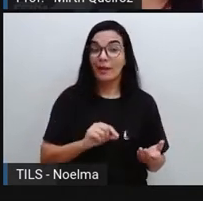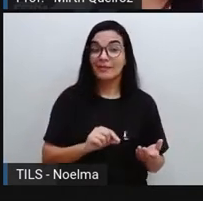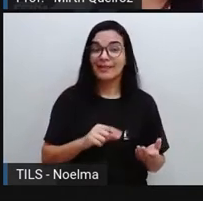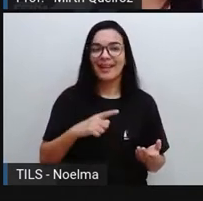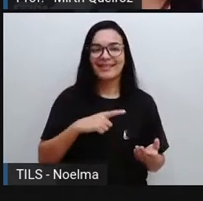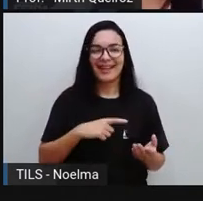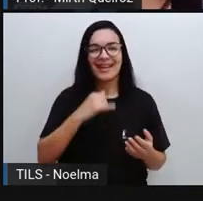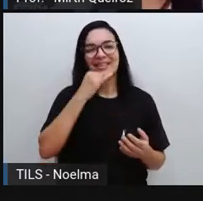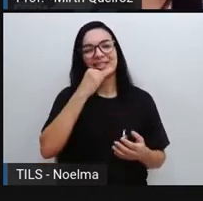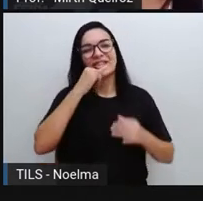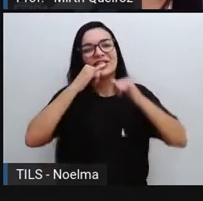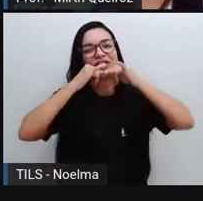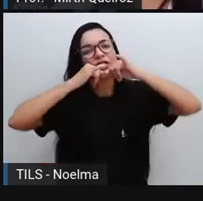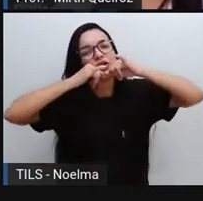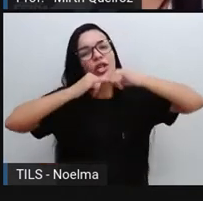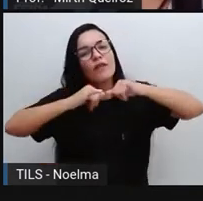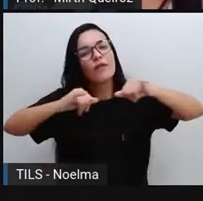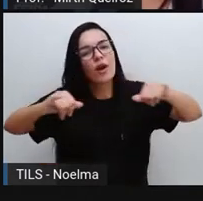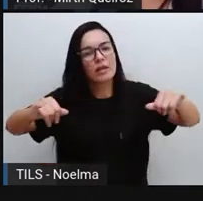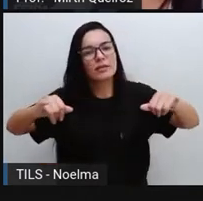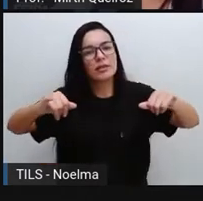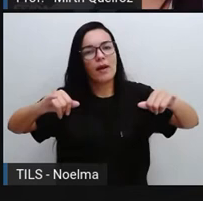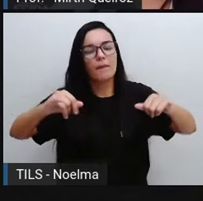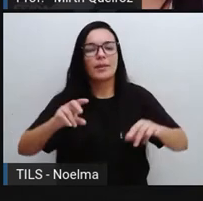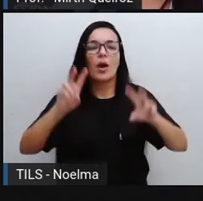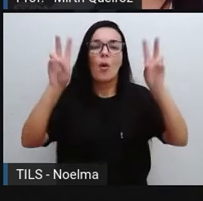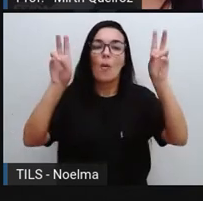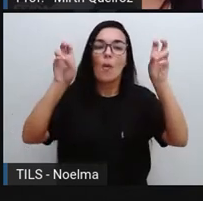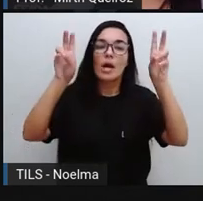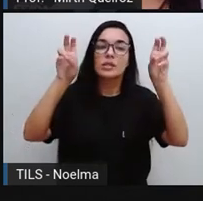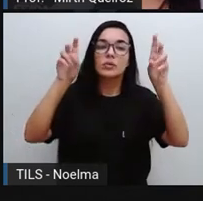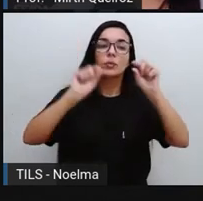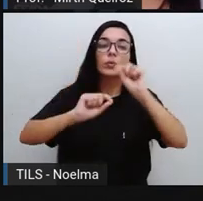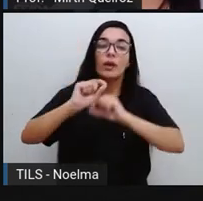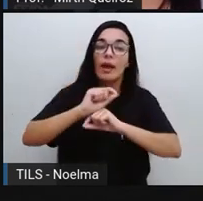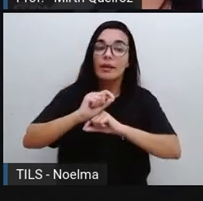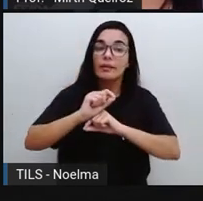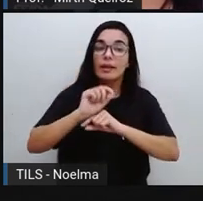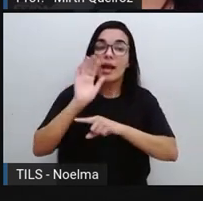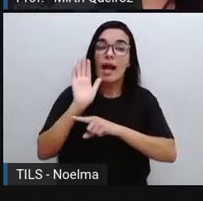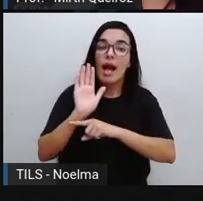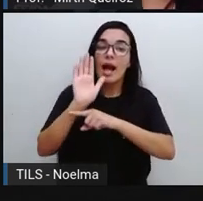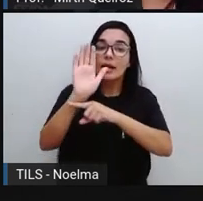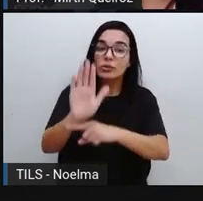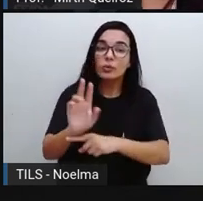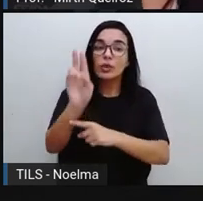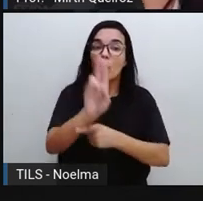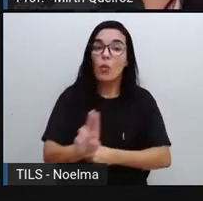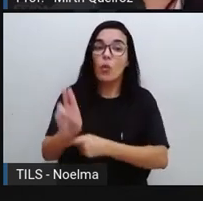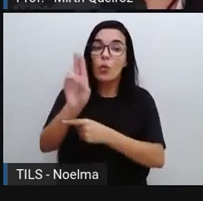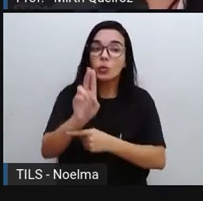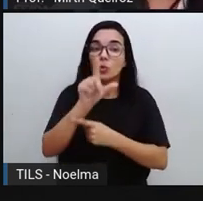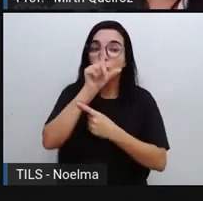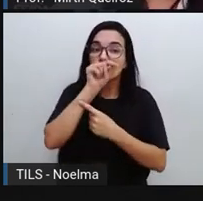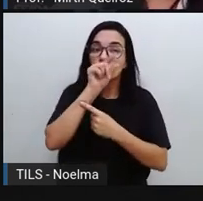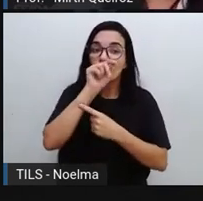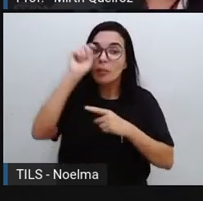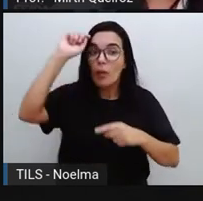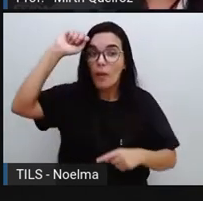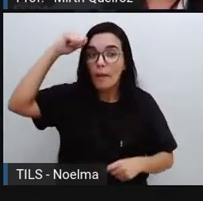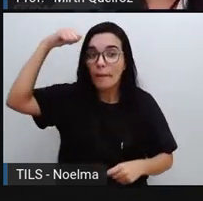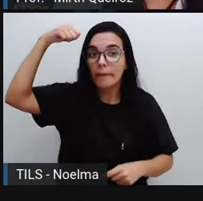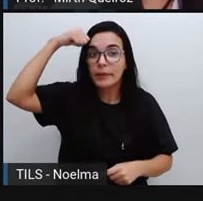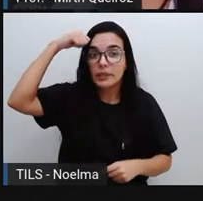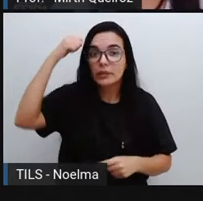divulgar, né? Qual foi o assunto divulgado aí no texto? Seria a utilização dos urubus